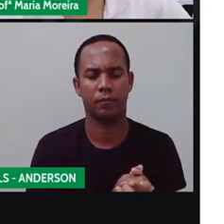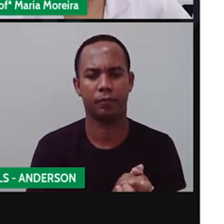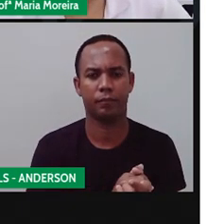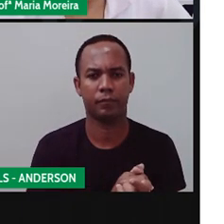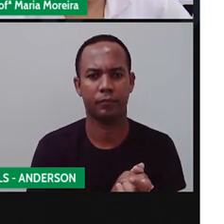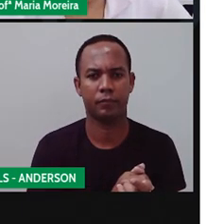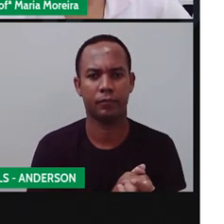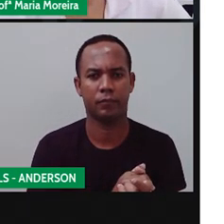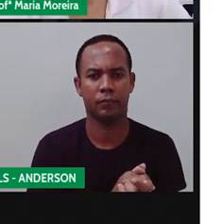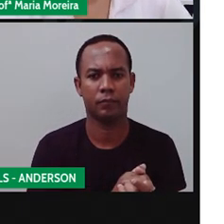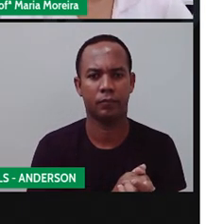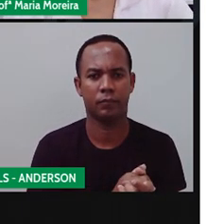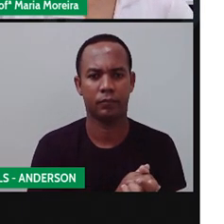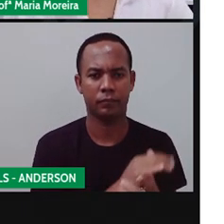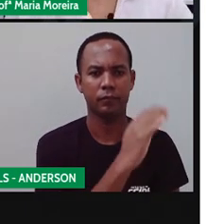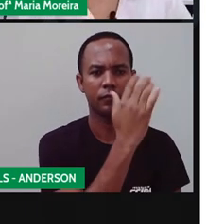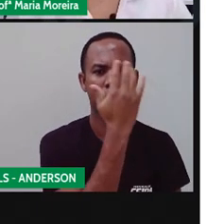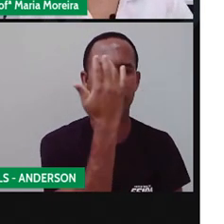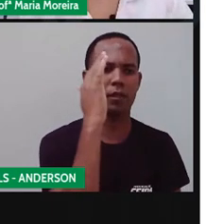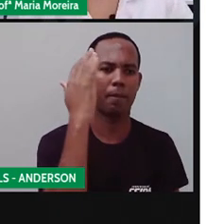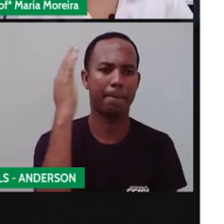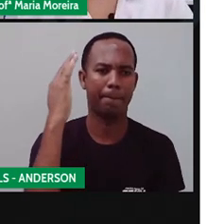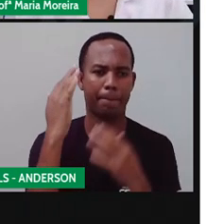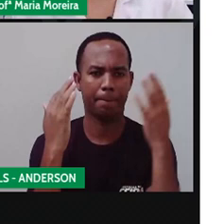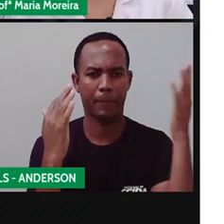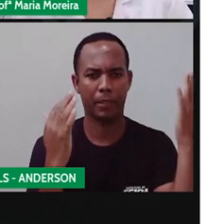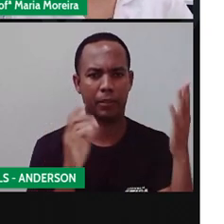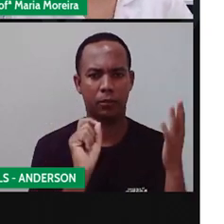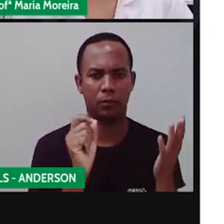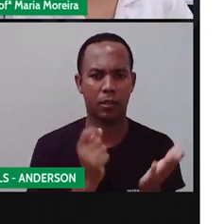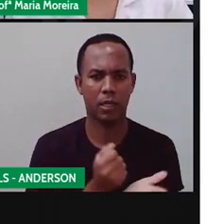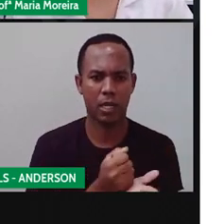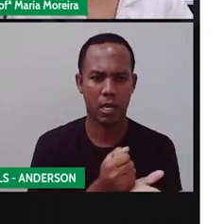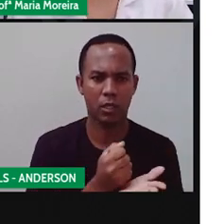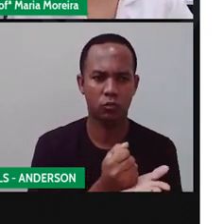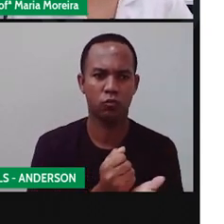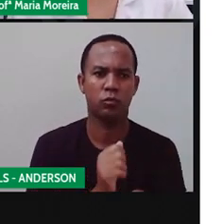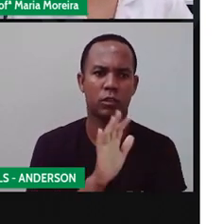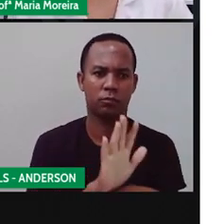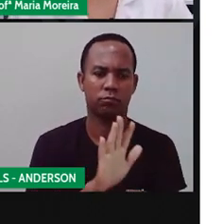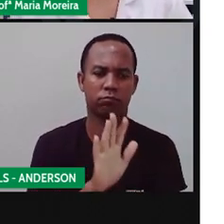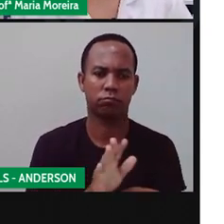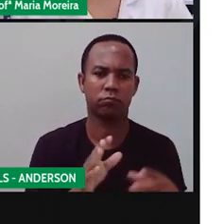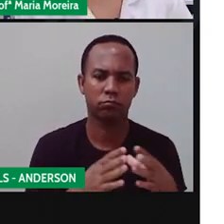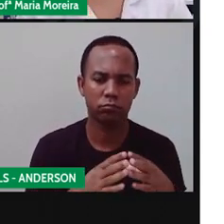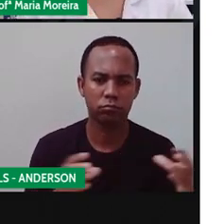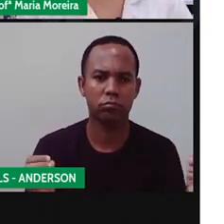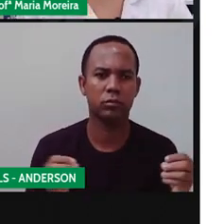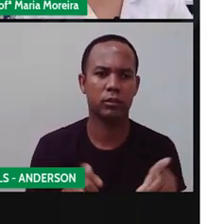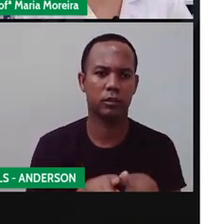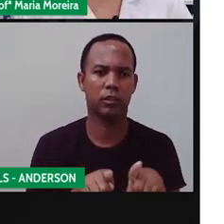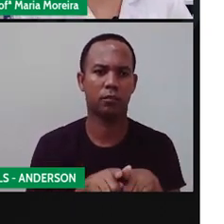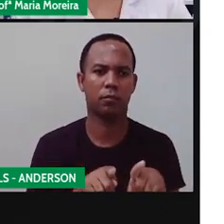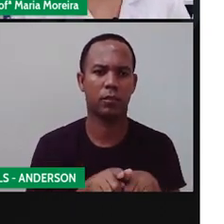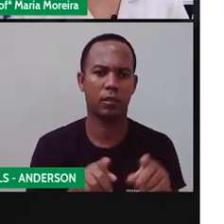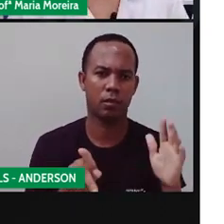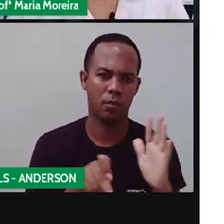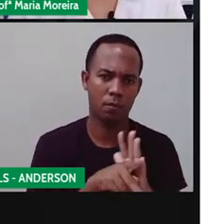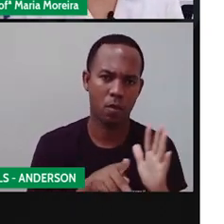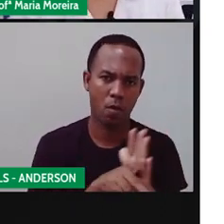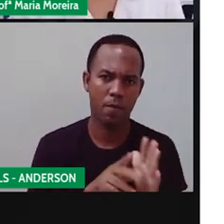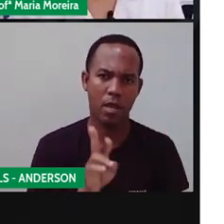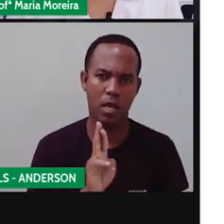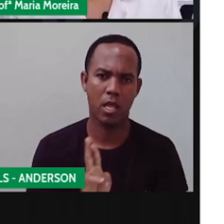Vamos lá. As plantas que curam são geralmente as mesmas que atuam no campo religioso.